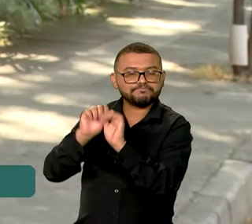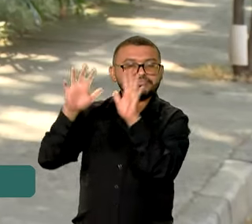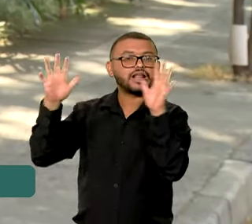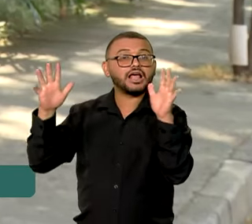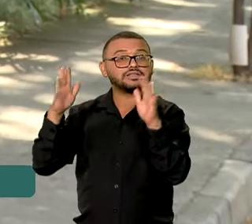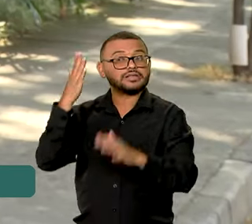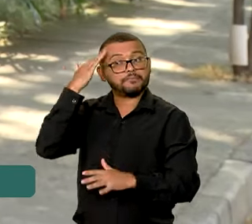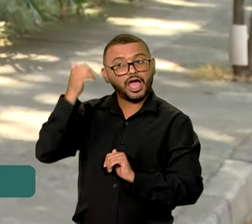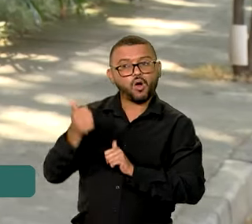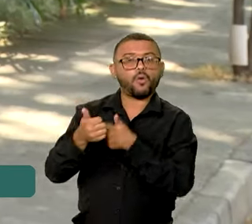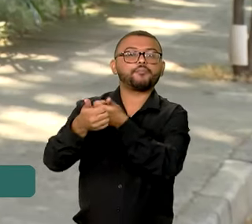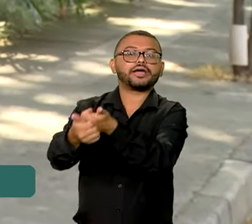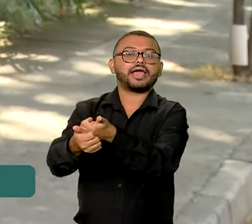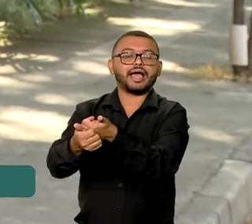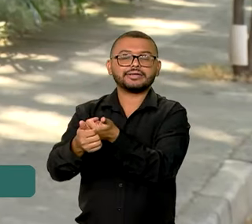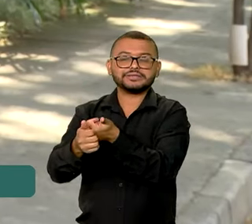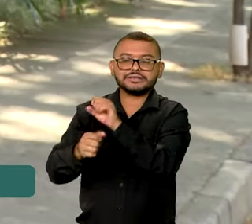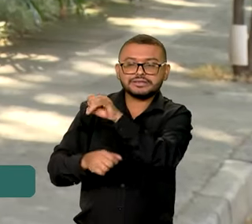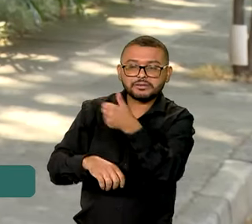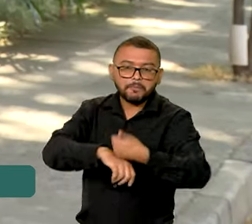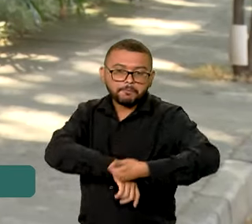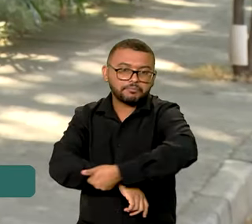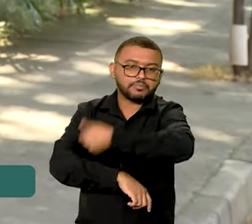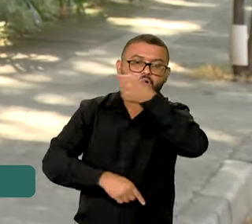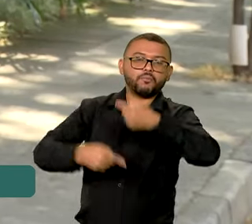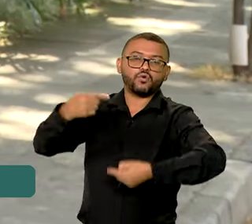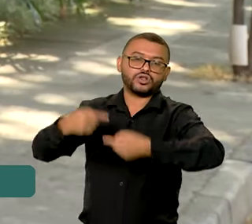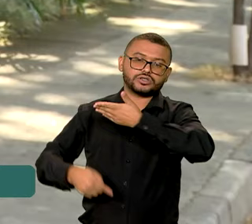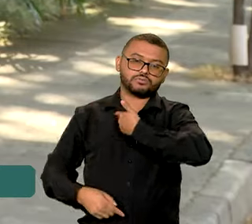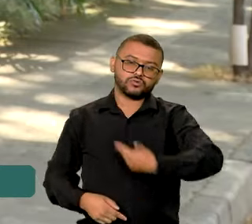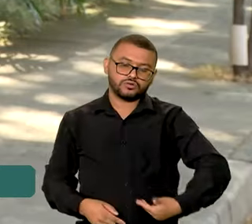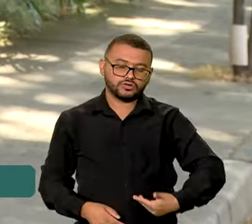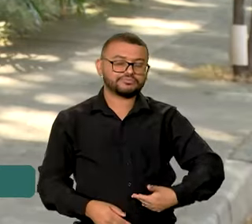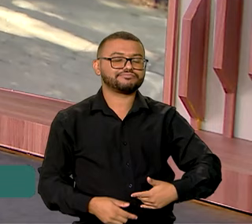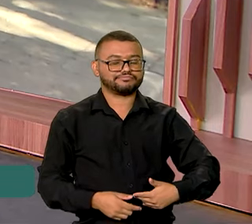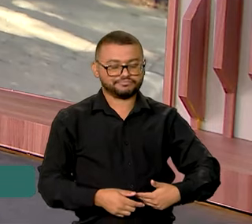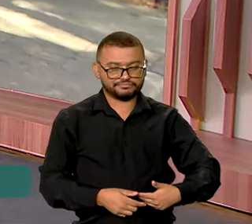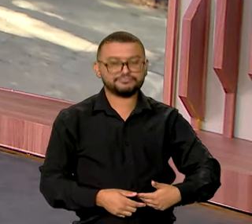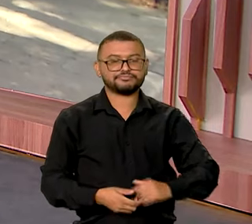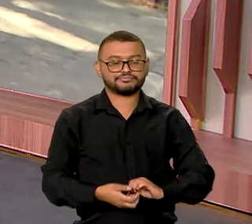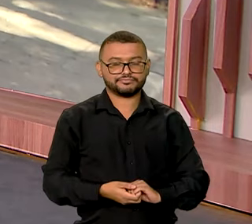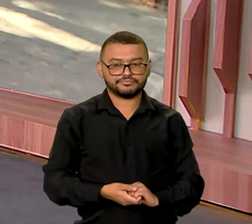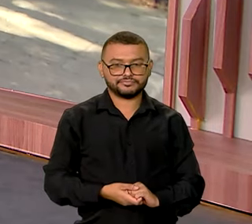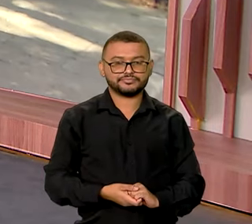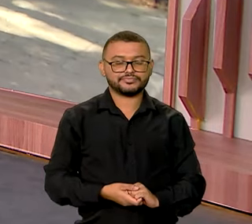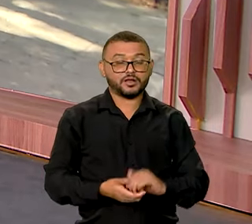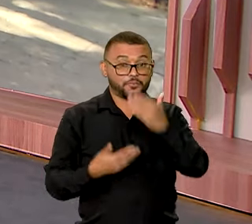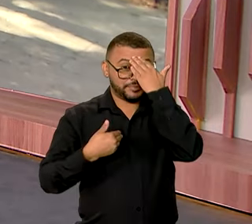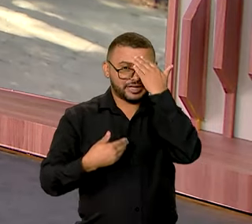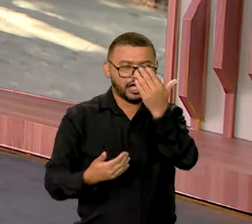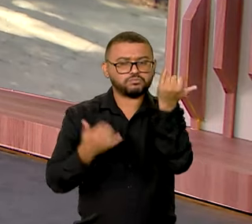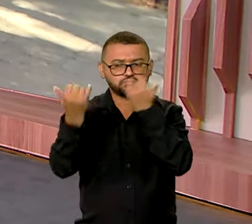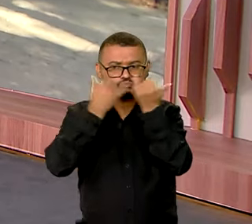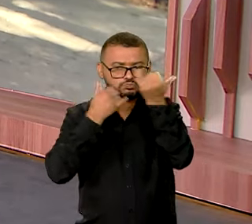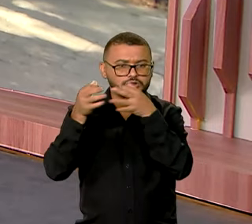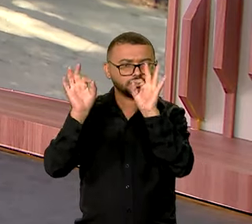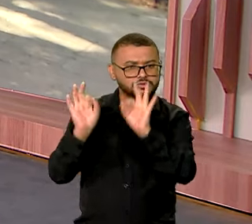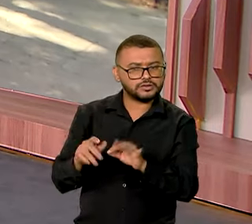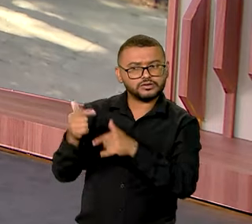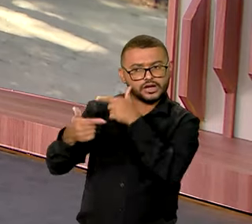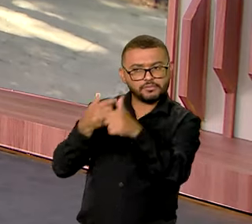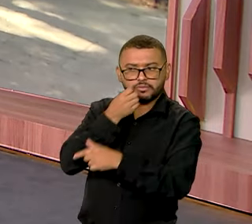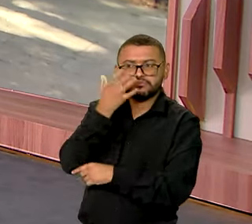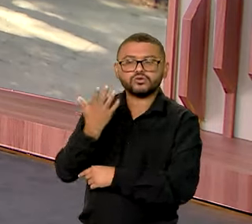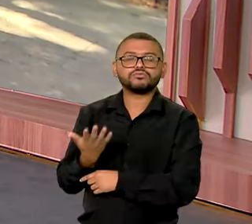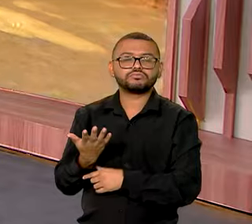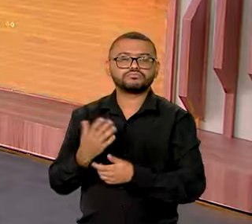acompanhar a efetividade das políticas públicas. Ok, Dimas, obrigada pelas informações, bom trabalho